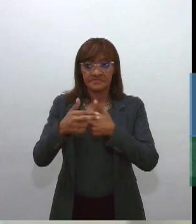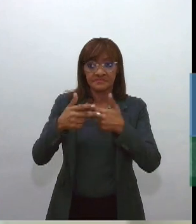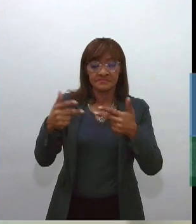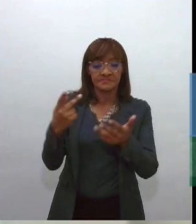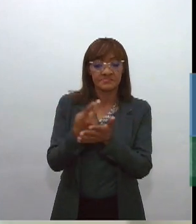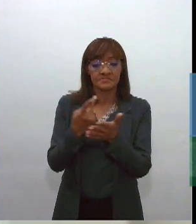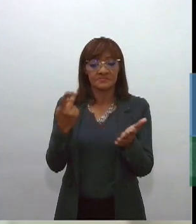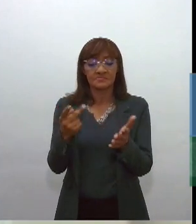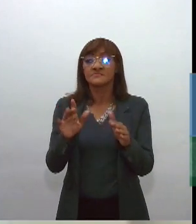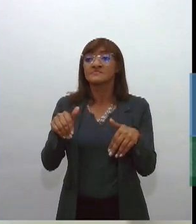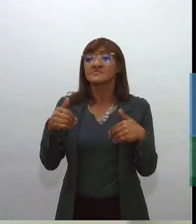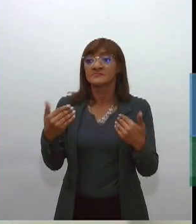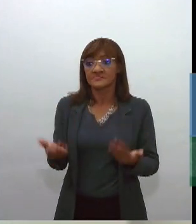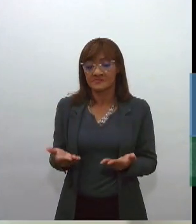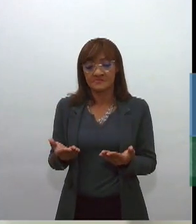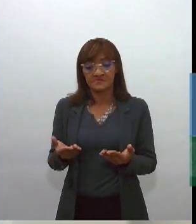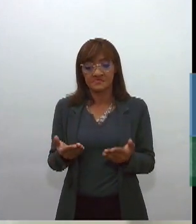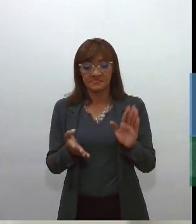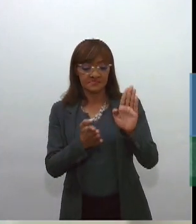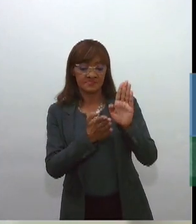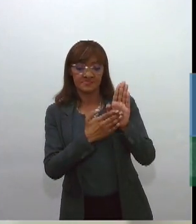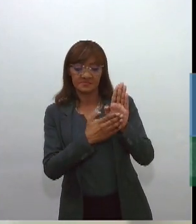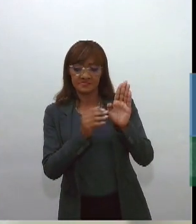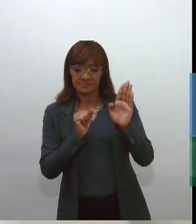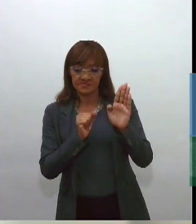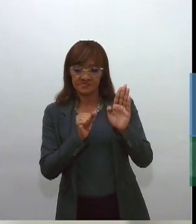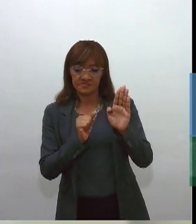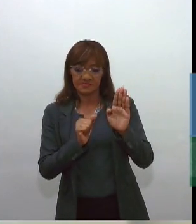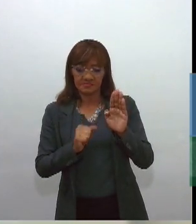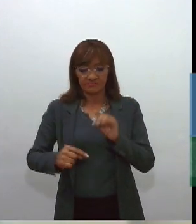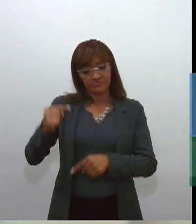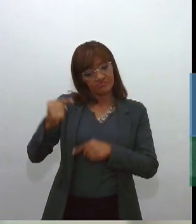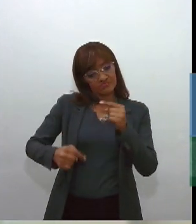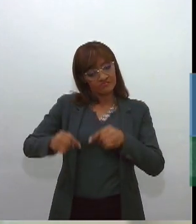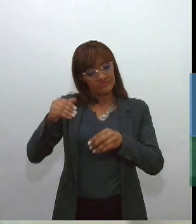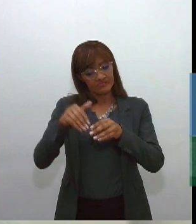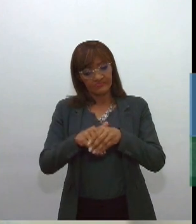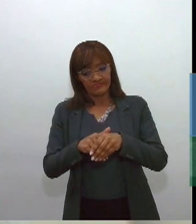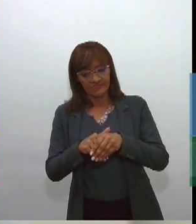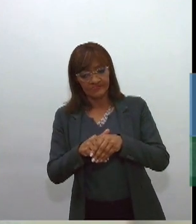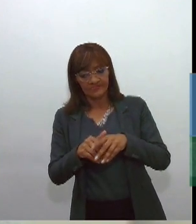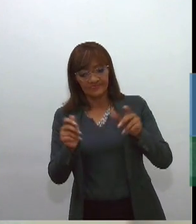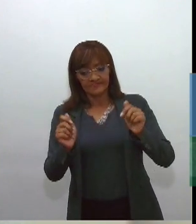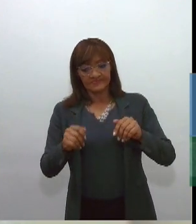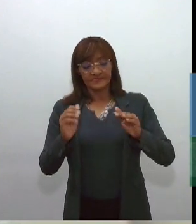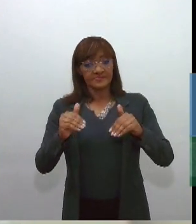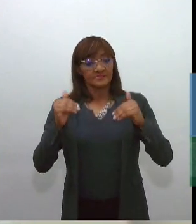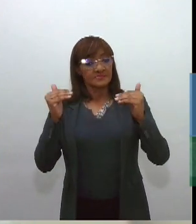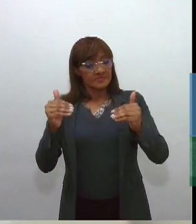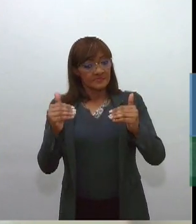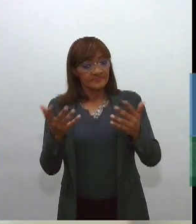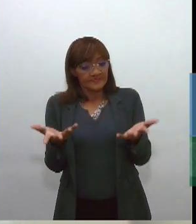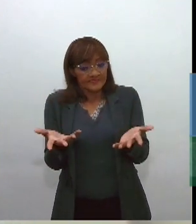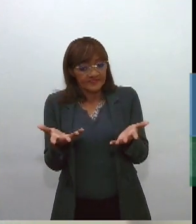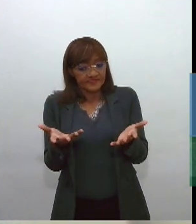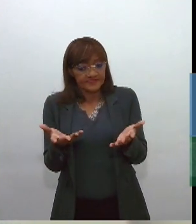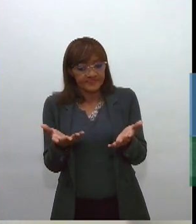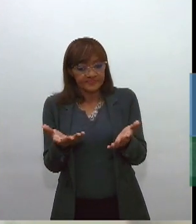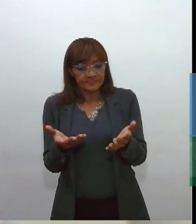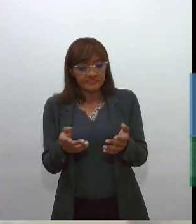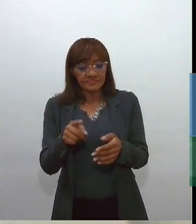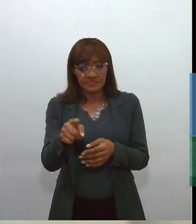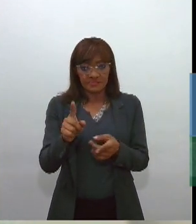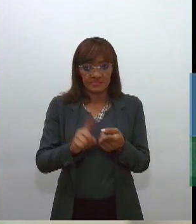que a proposta é colocada em discussão, em votação, em que o projeto avança. E aí o componente propriamente político,